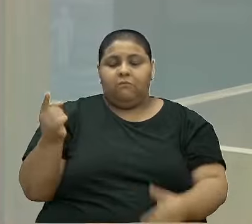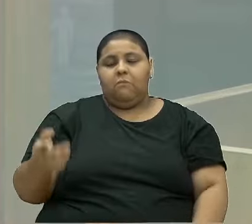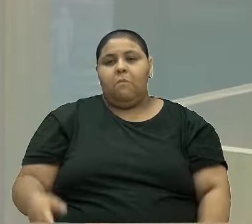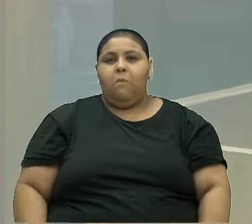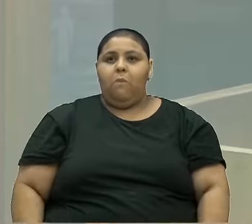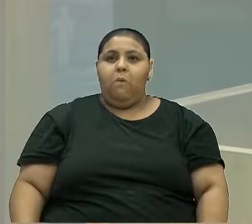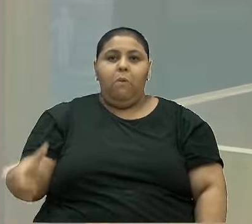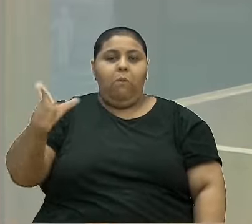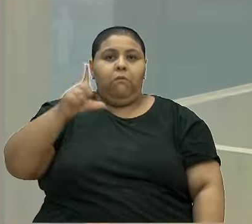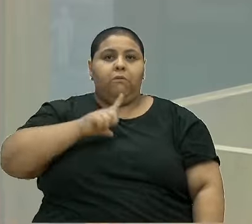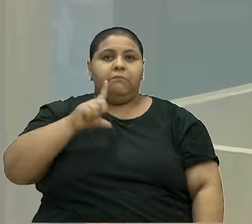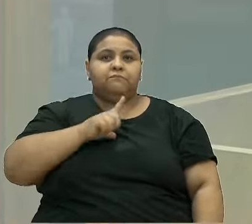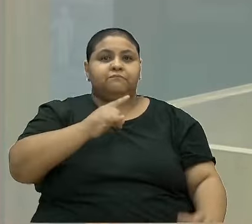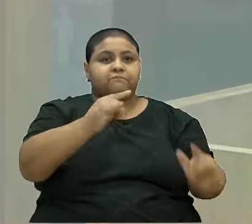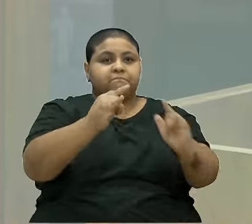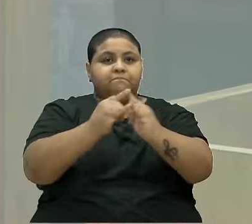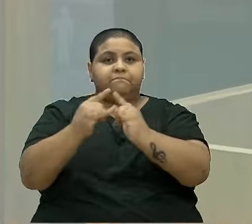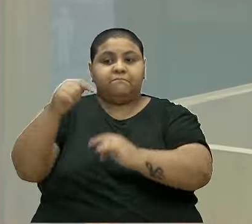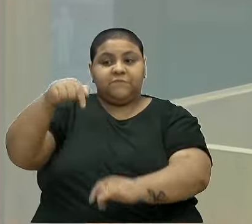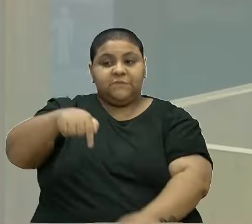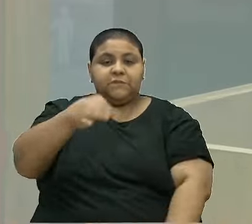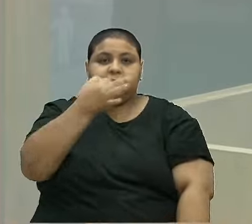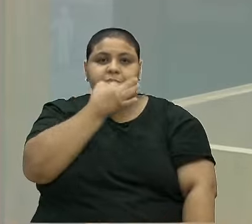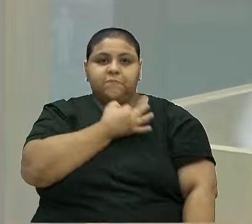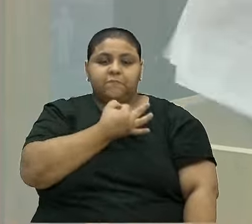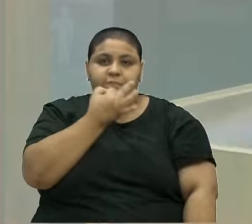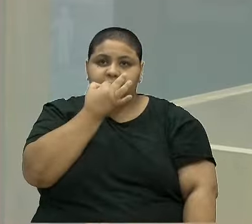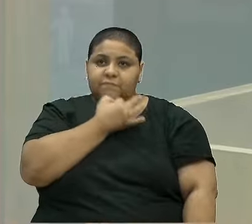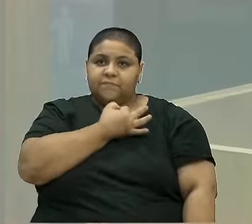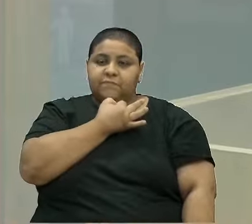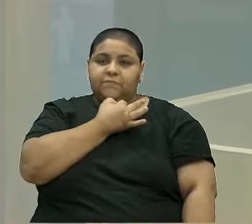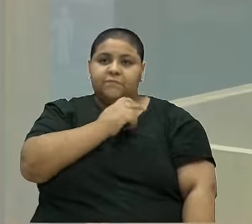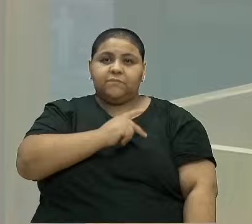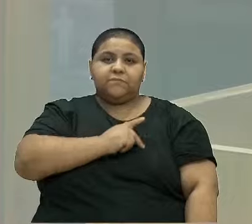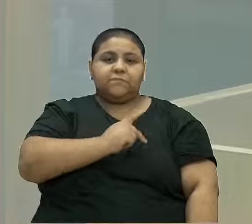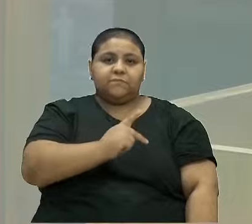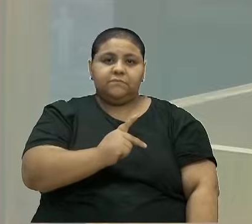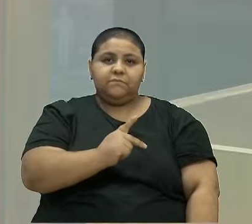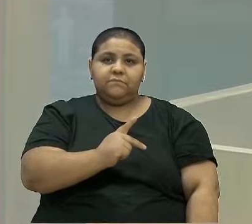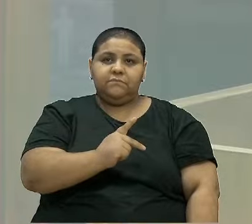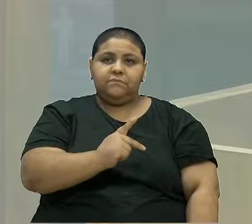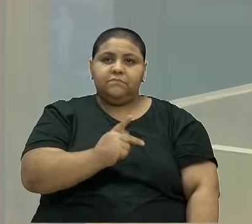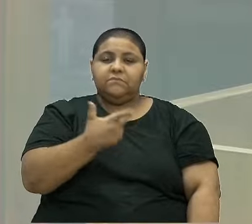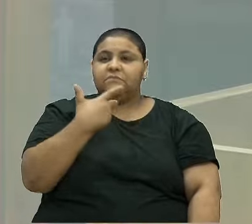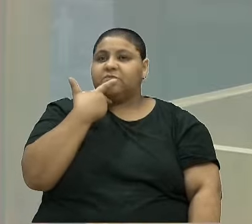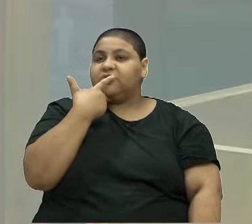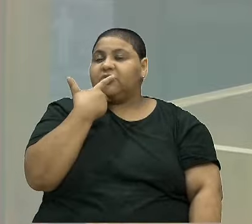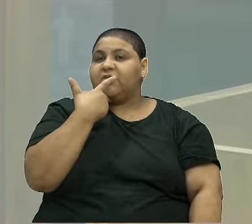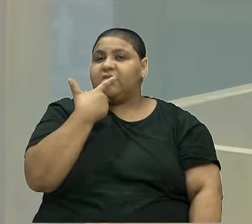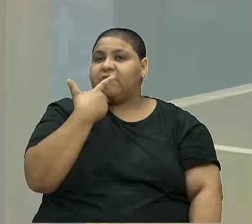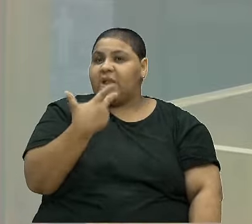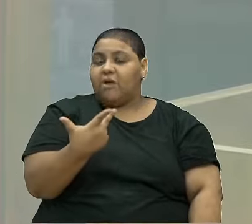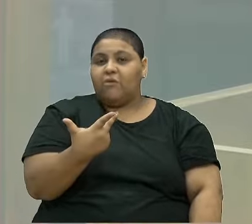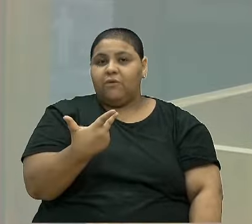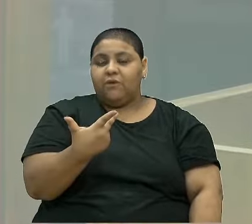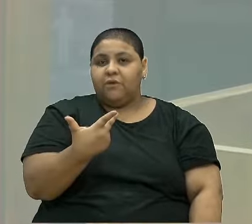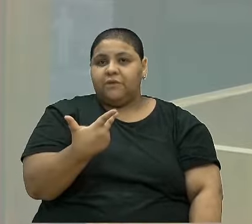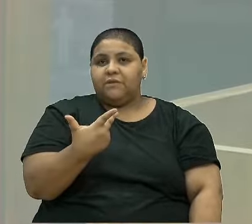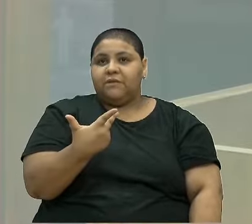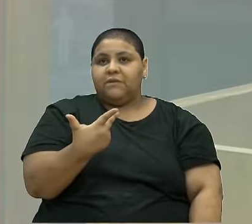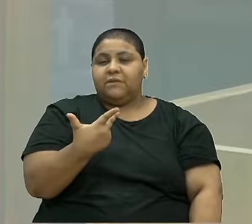Tem uma entidade aqui da cidade em que o presidente diz cabalmente que isso vai